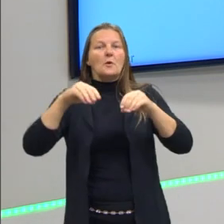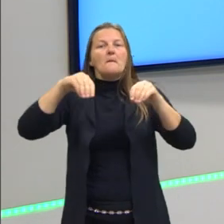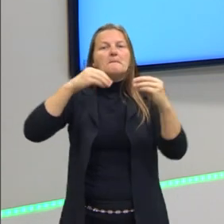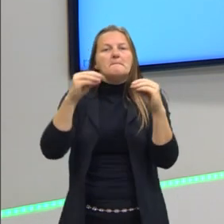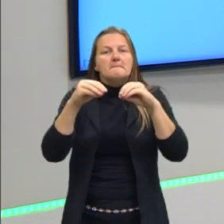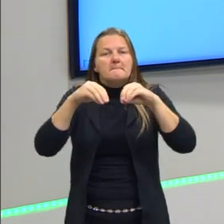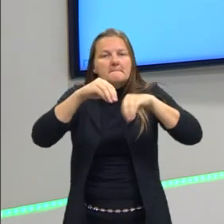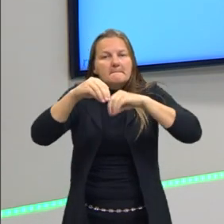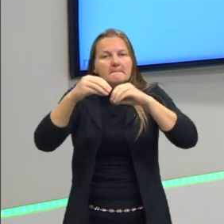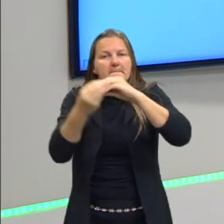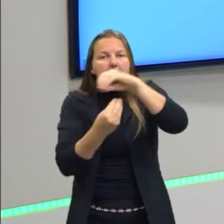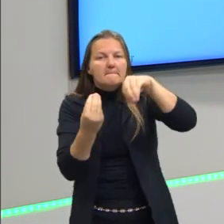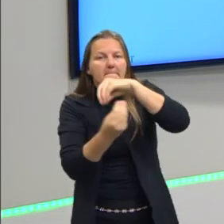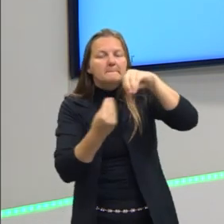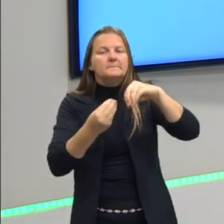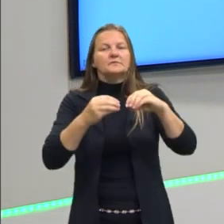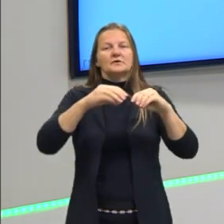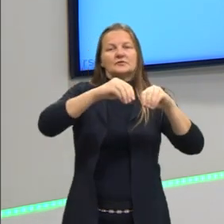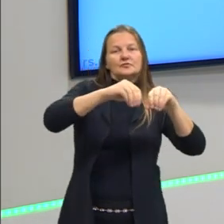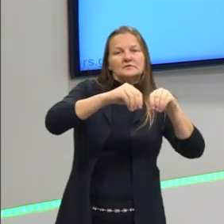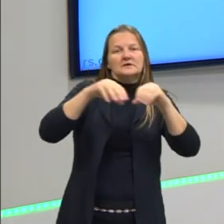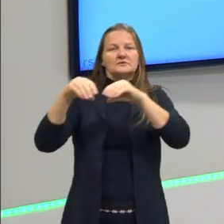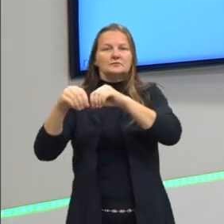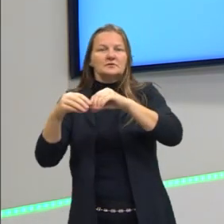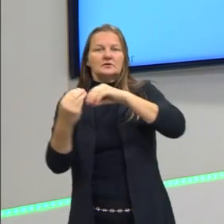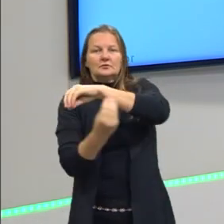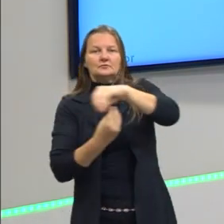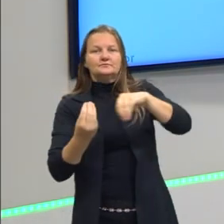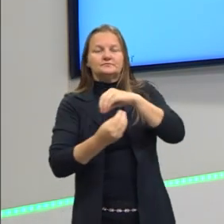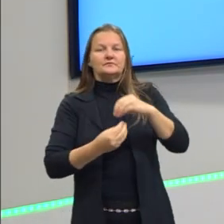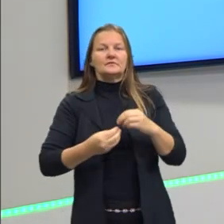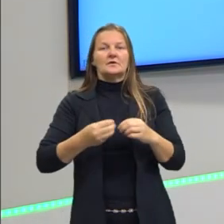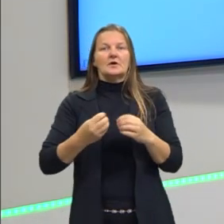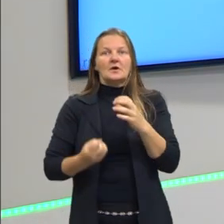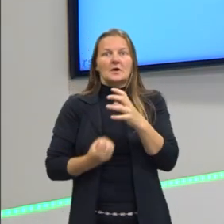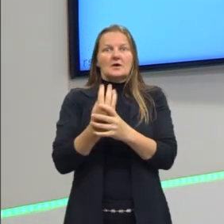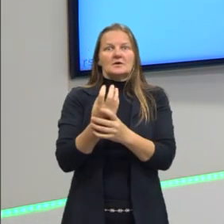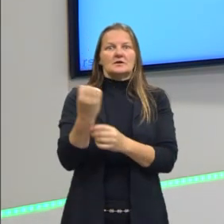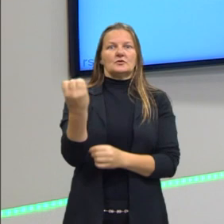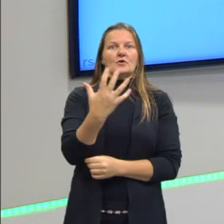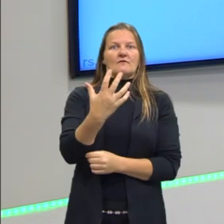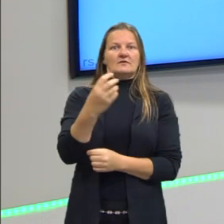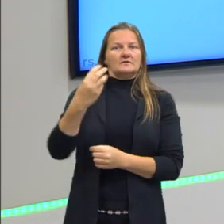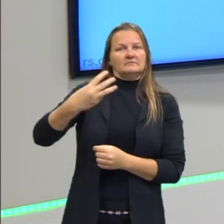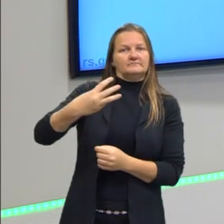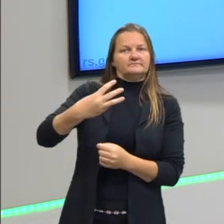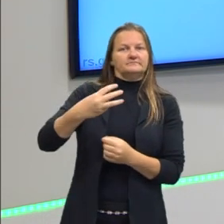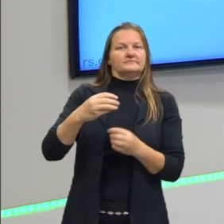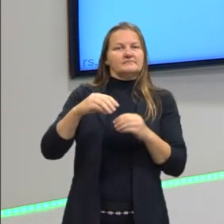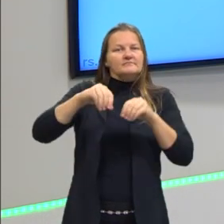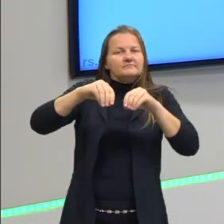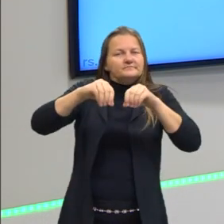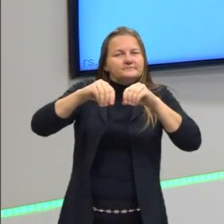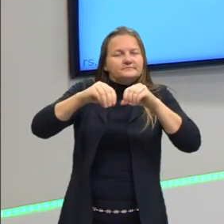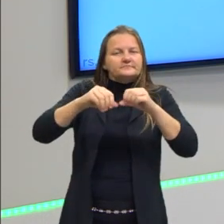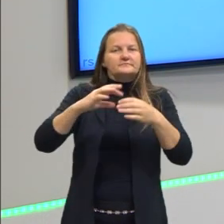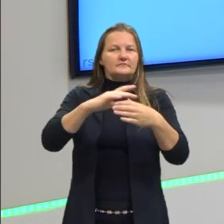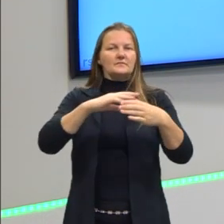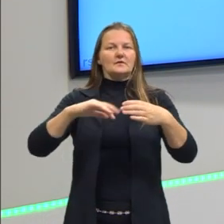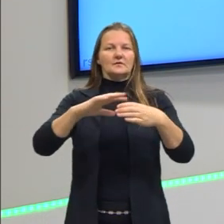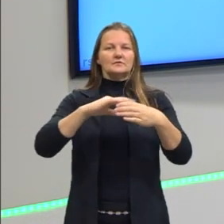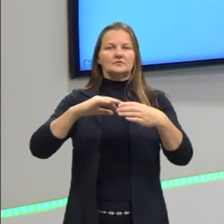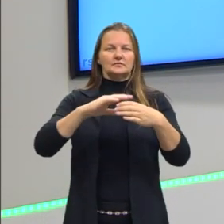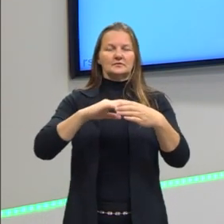duas ou mais substâncias e formo uma terceira substância, uma solução,